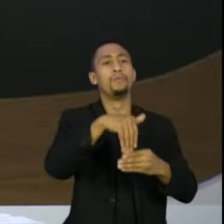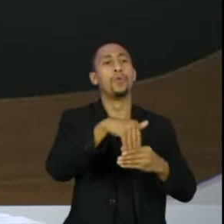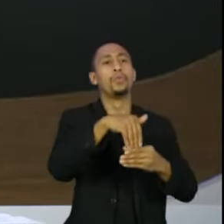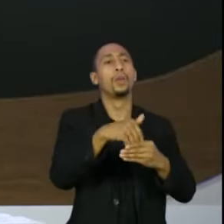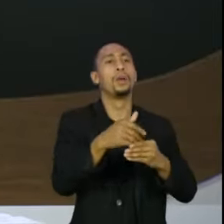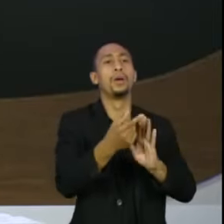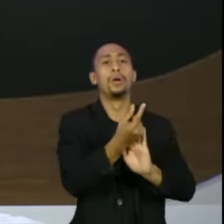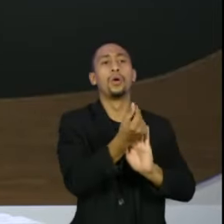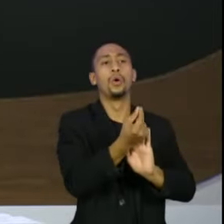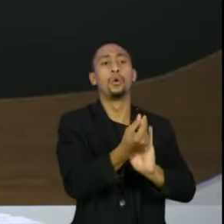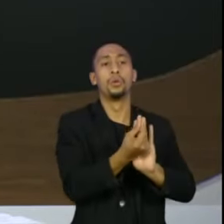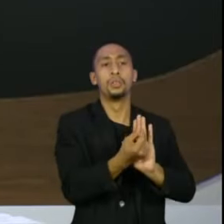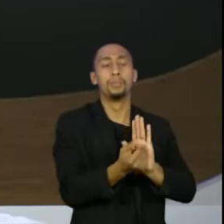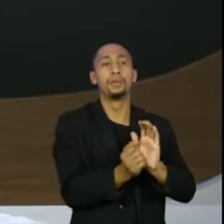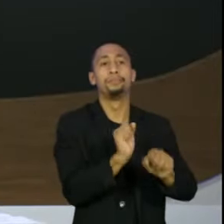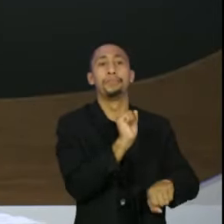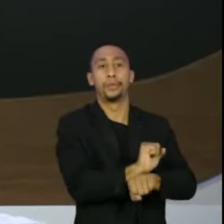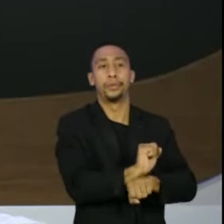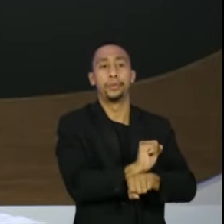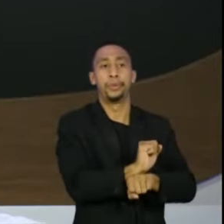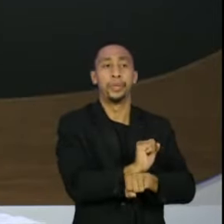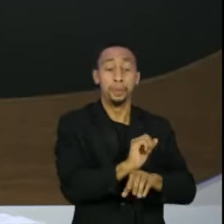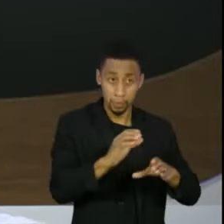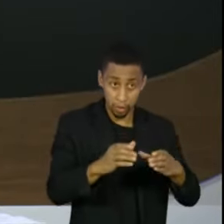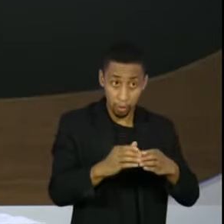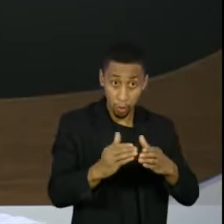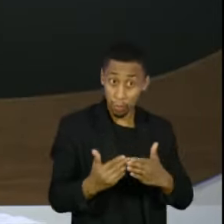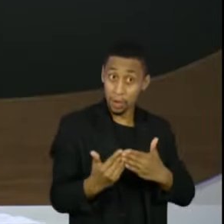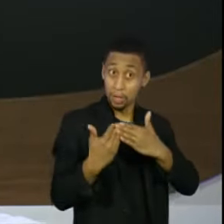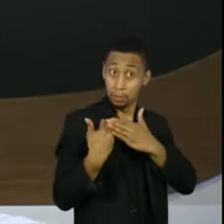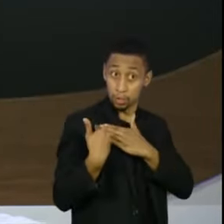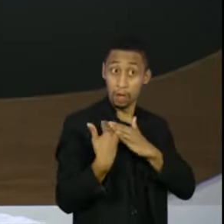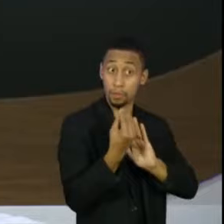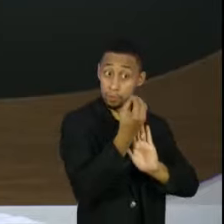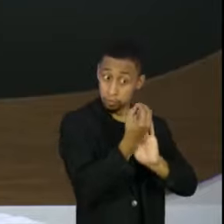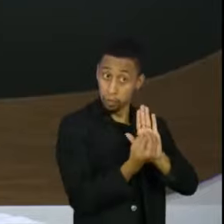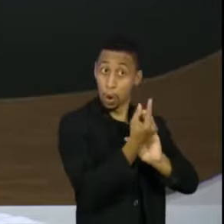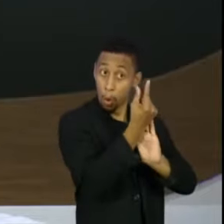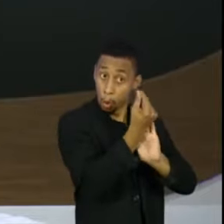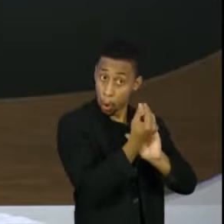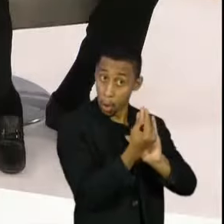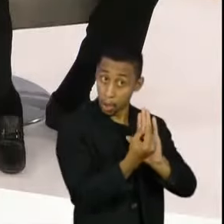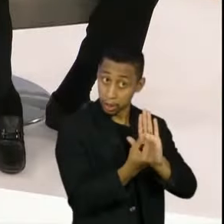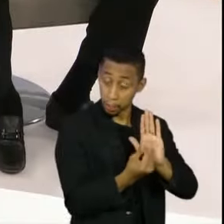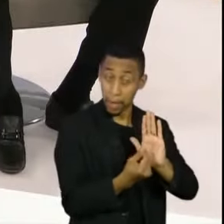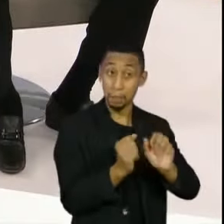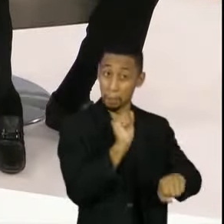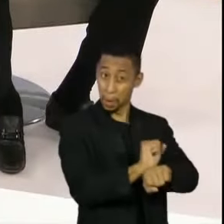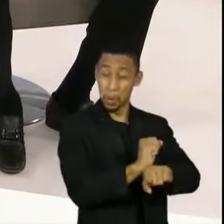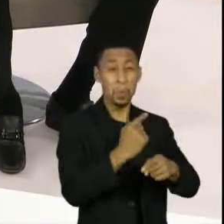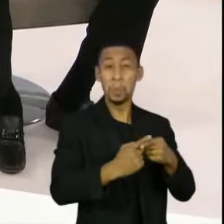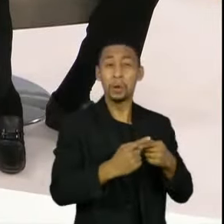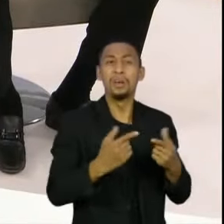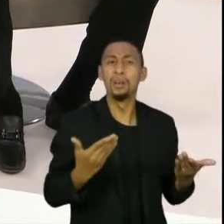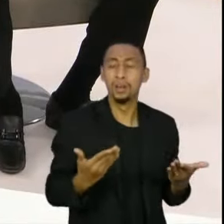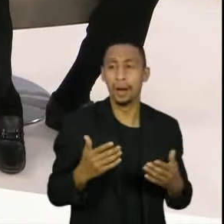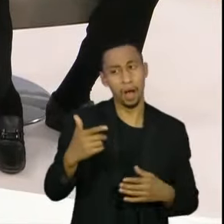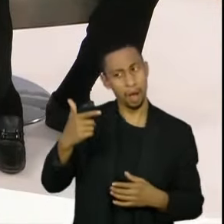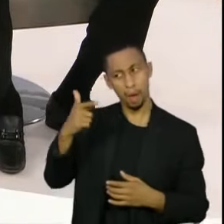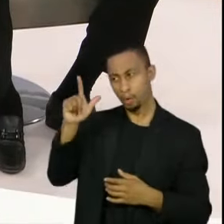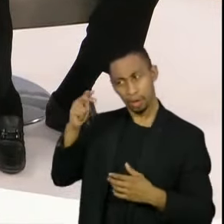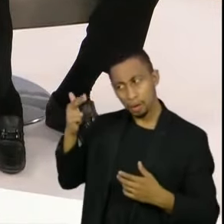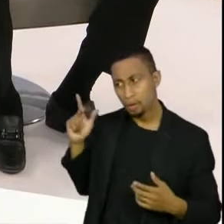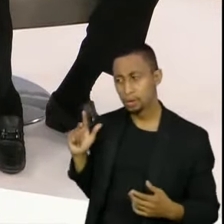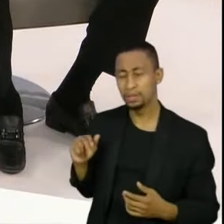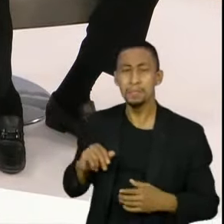tempo, porque a Comissão Mista de Orçamento não funcionou. Por outros motivos, né? Por outros motivos, mas também não funcionou, não deixa de ser uma